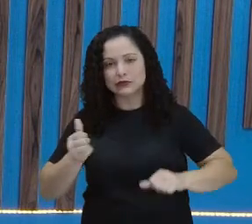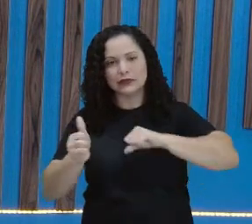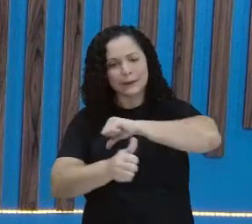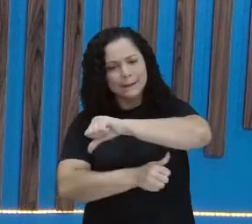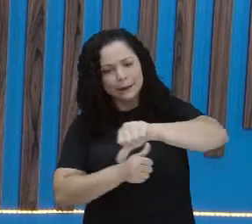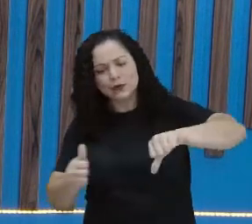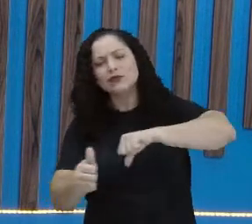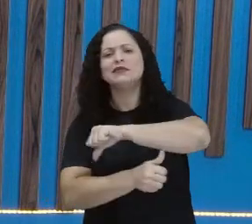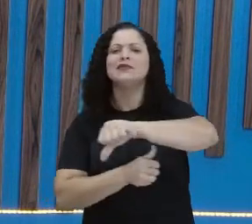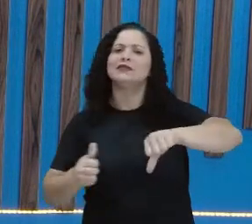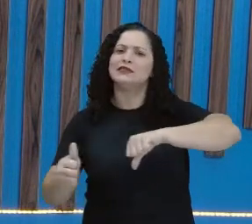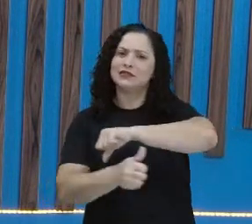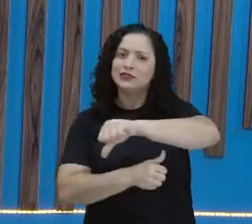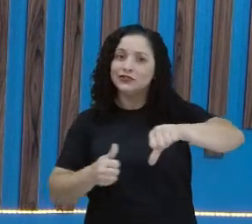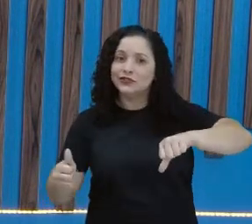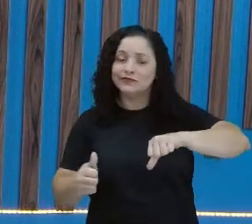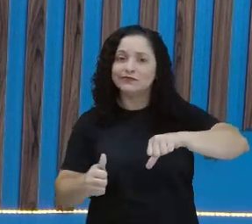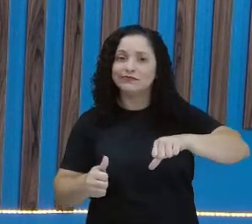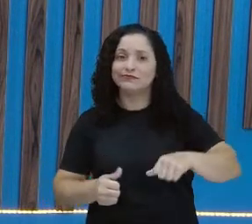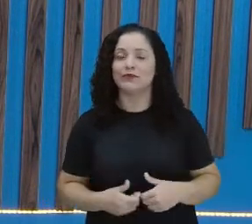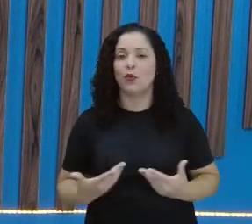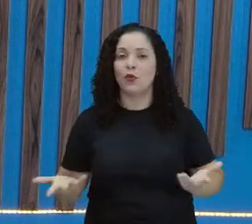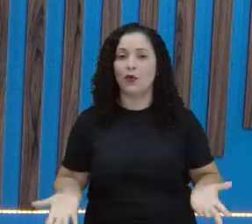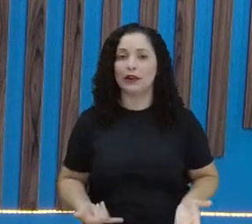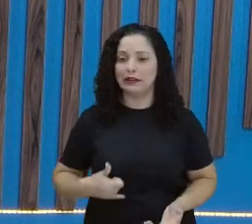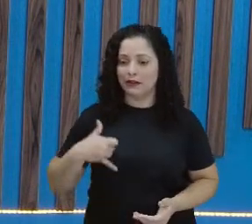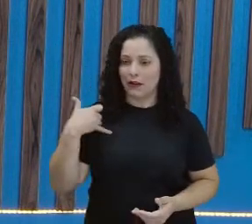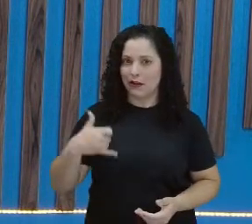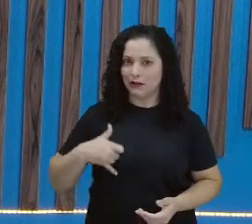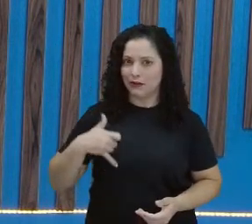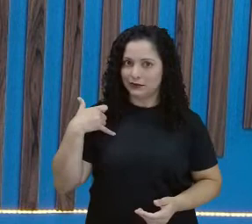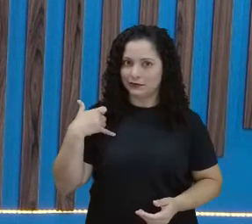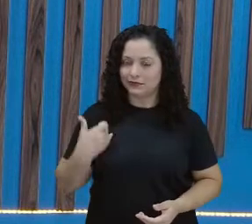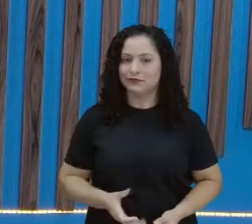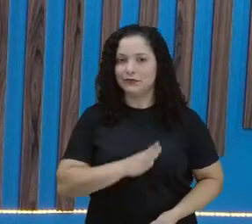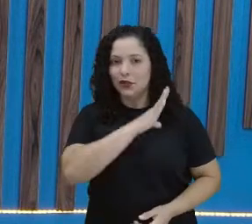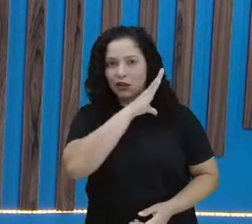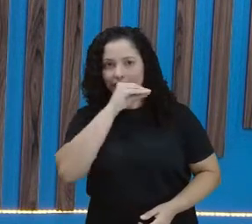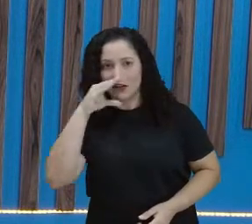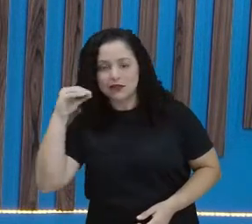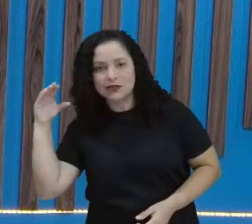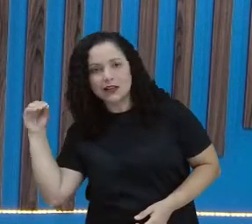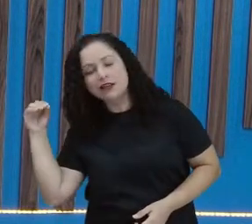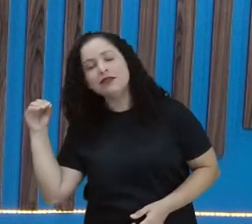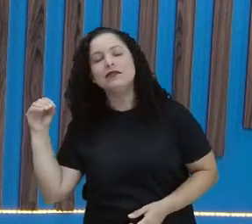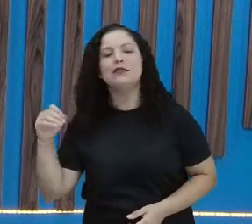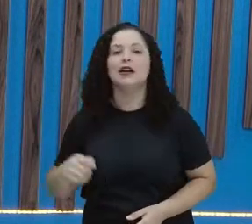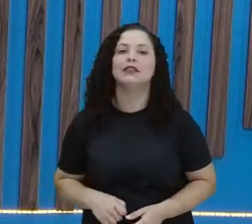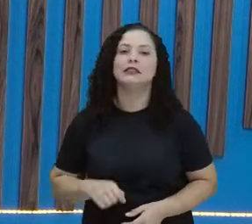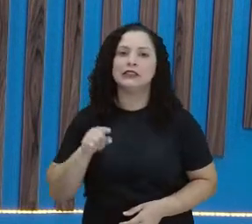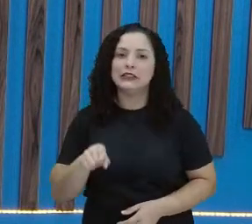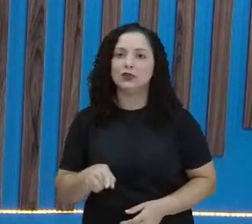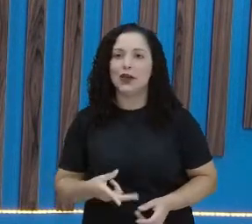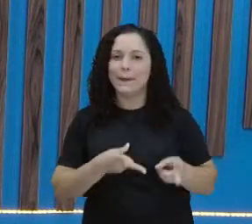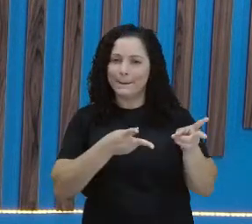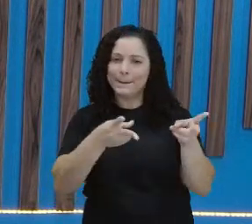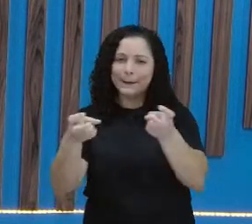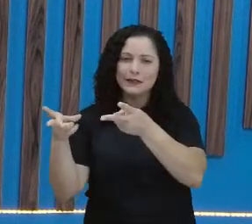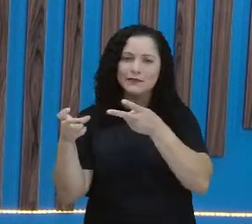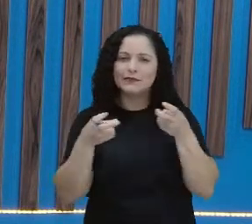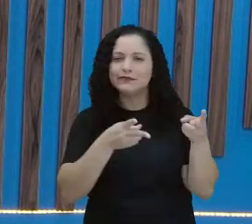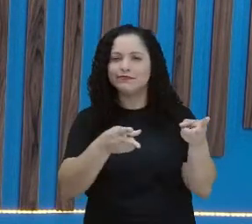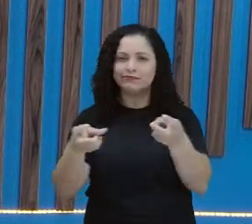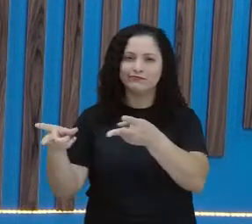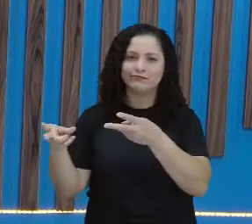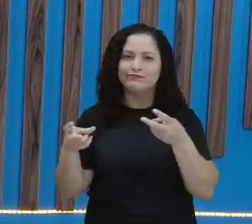transformações. A idade da puberdade, da adolescência, isso é bem visível. Isso é